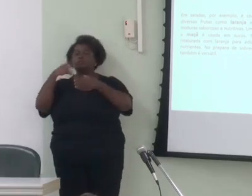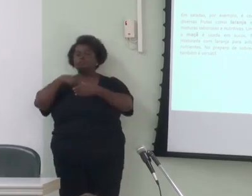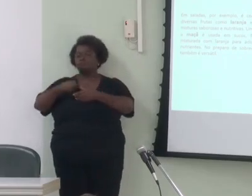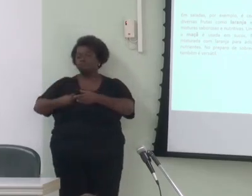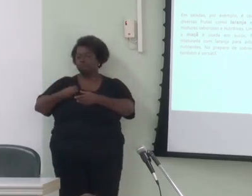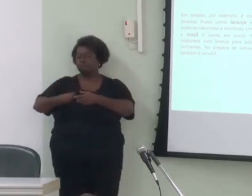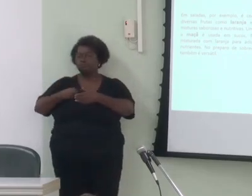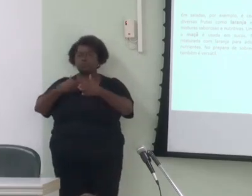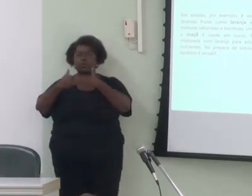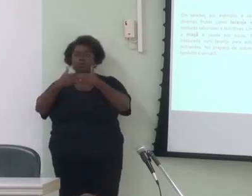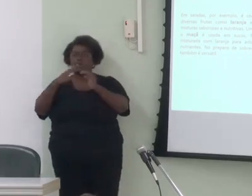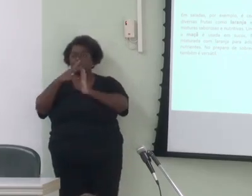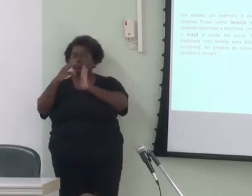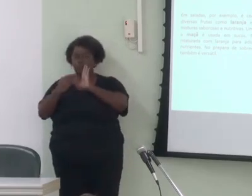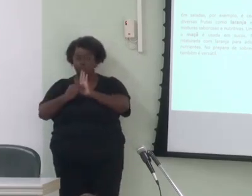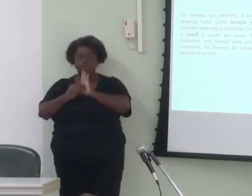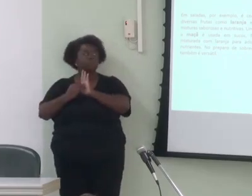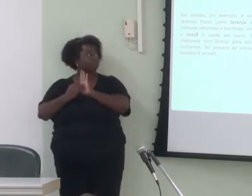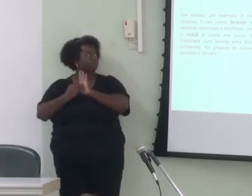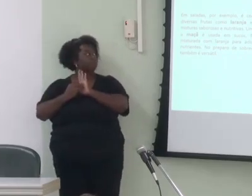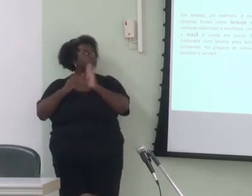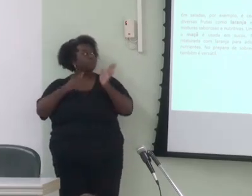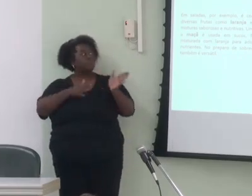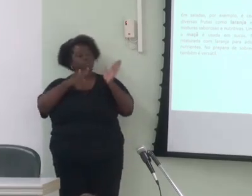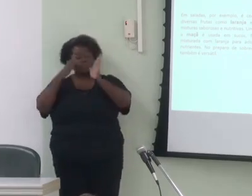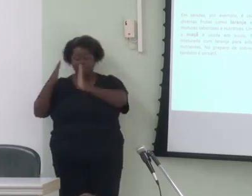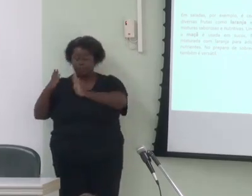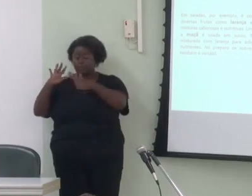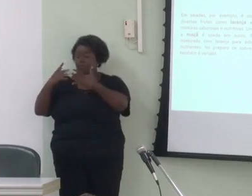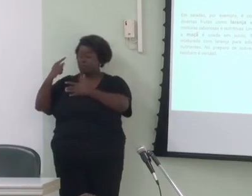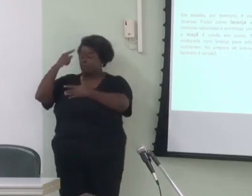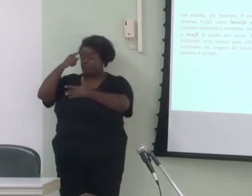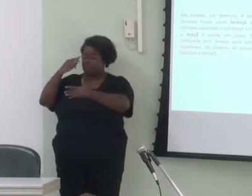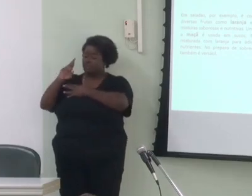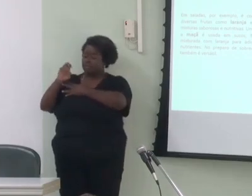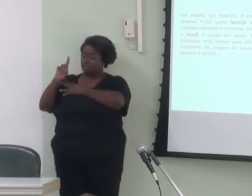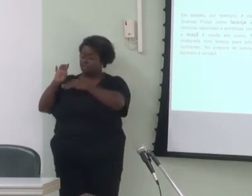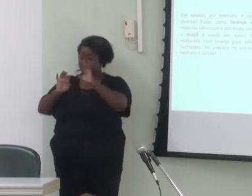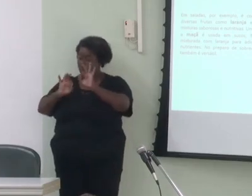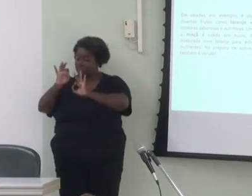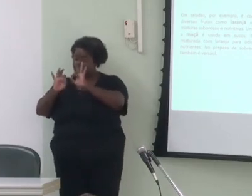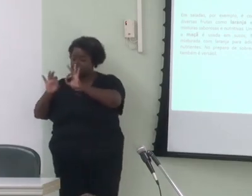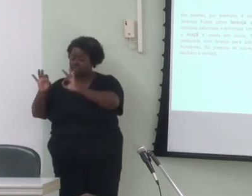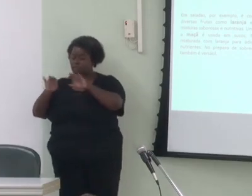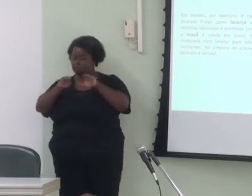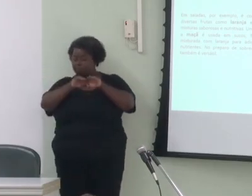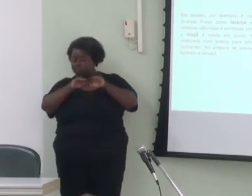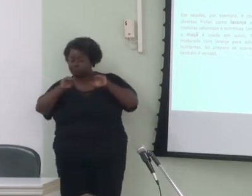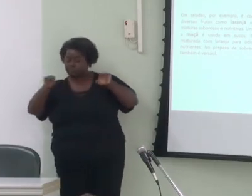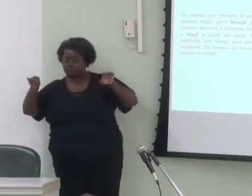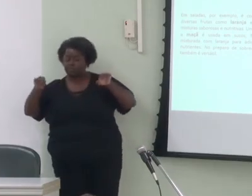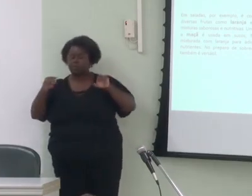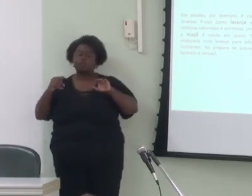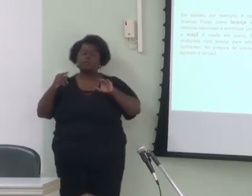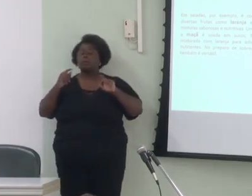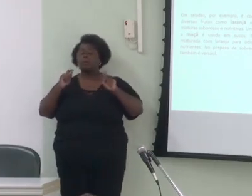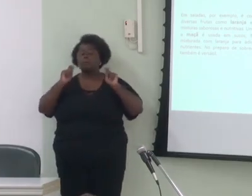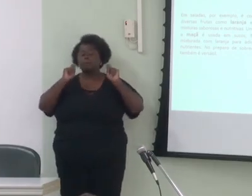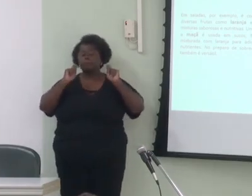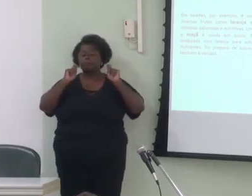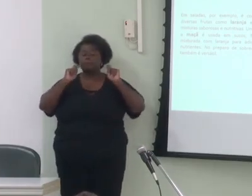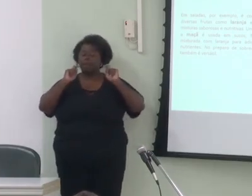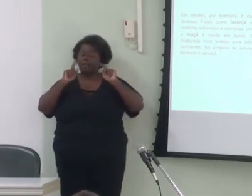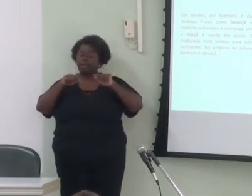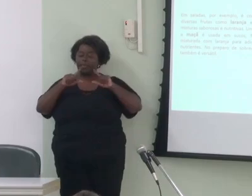constitucional por outro lado quando se trata de pensar a rede em termos de organização horizontal os pensamentos são os posicionamentos são